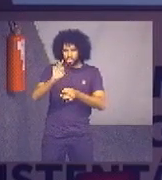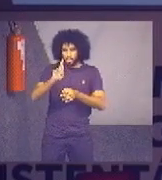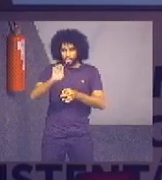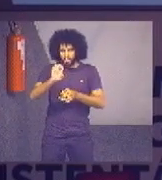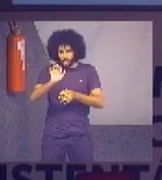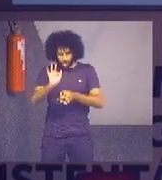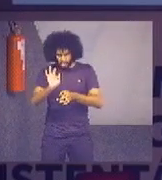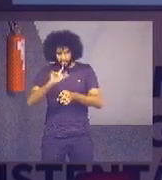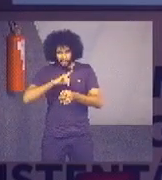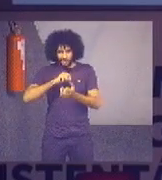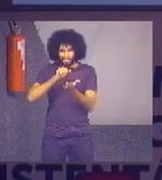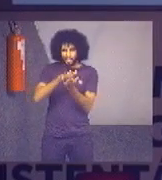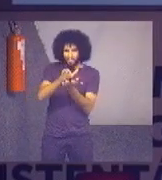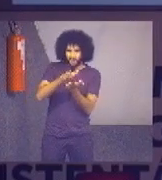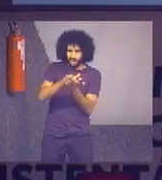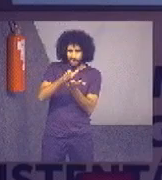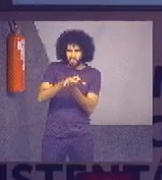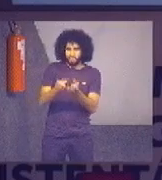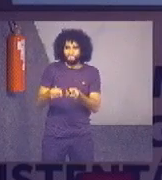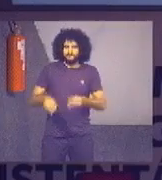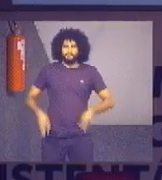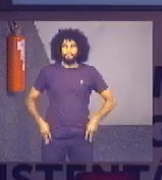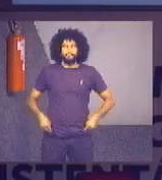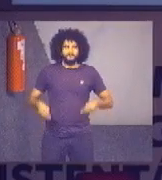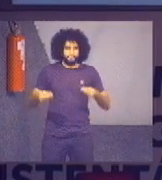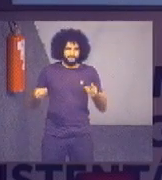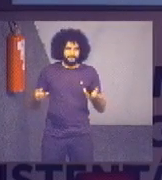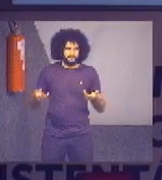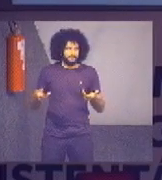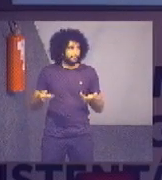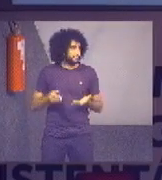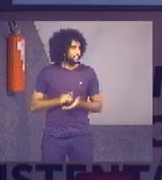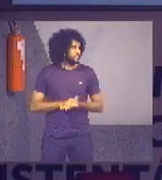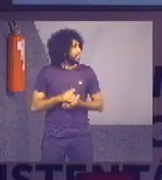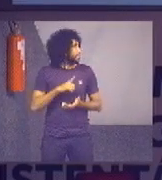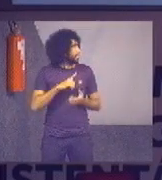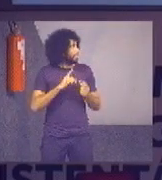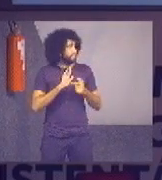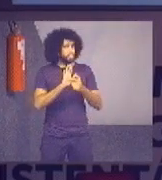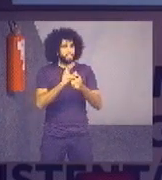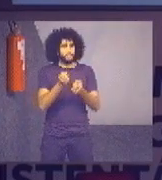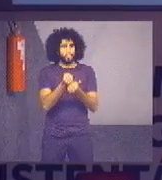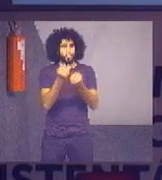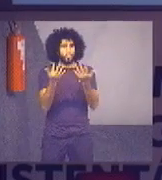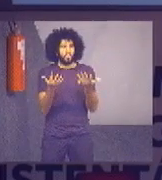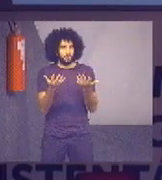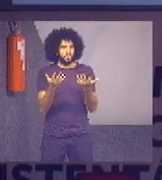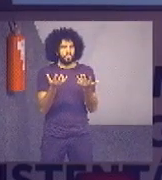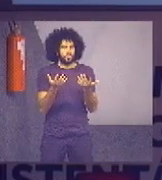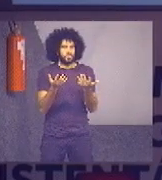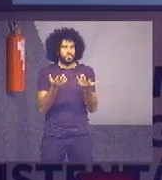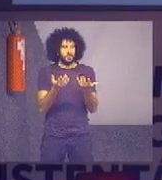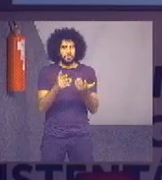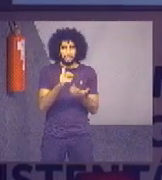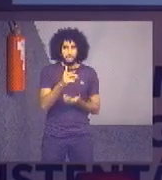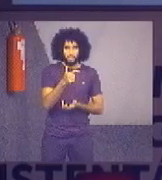contrato de impressão. Então, ali tem os quantitativos, 20 tribunais de justiça estadual de 27,